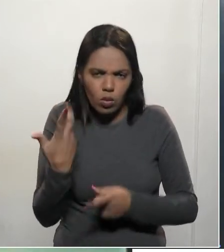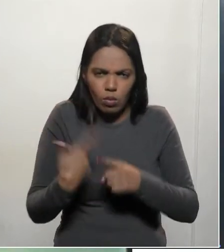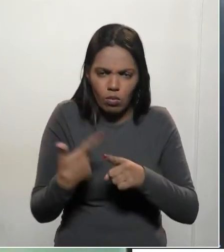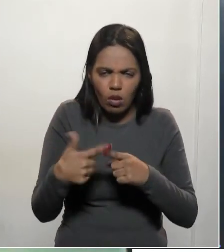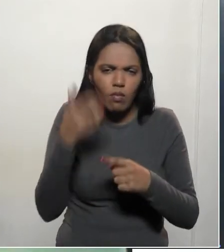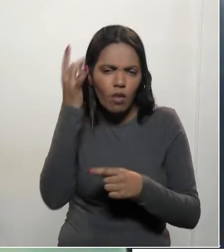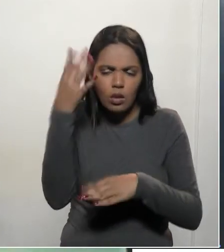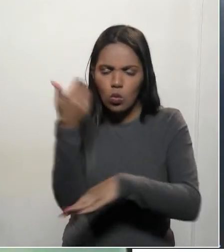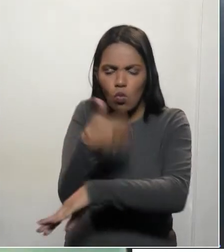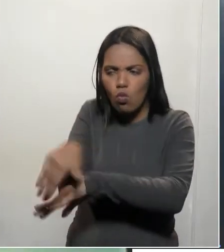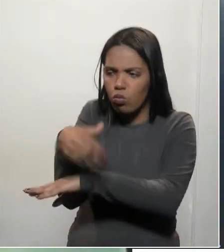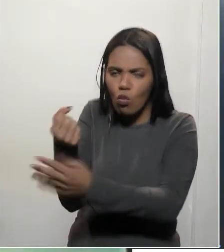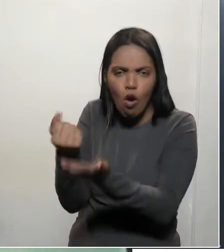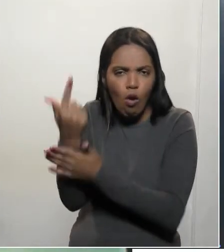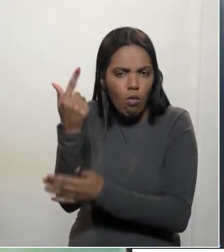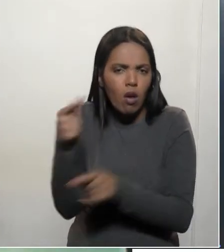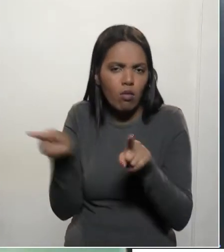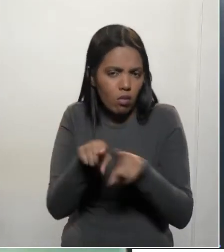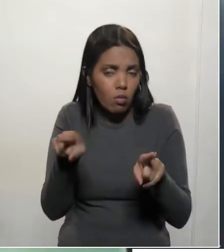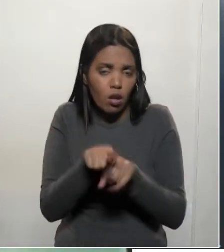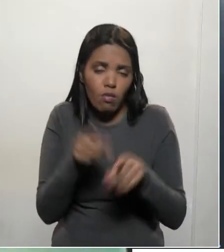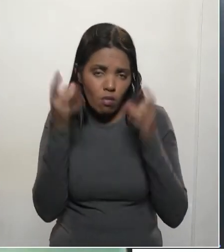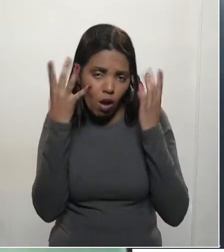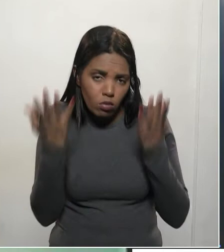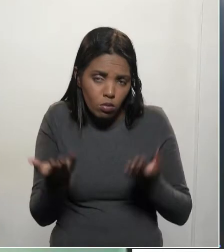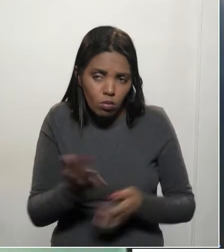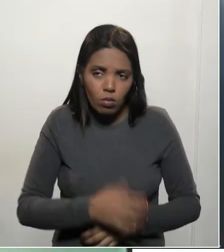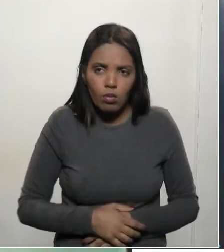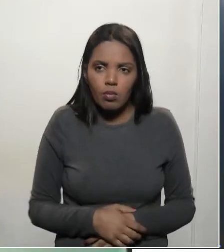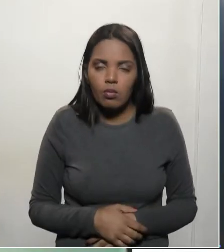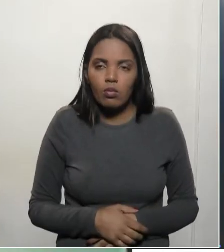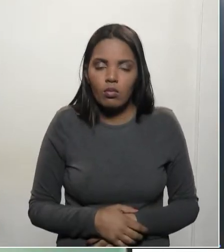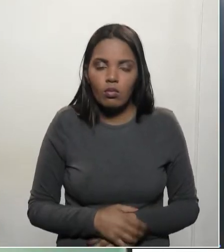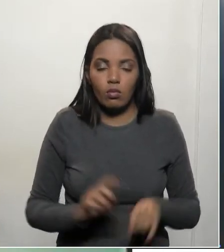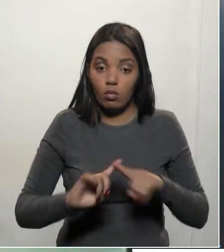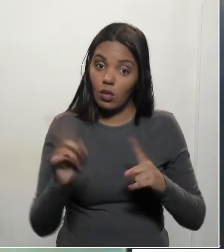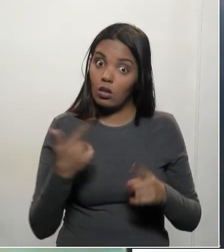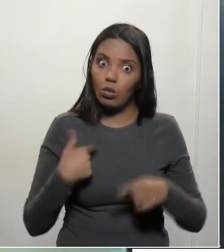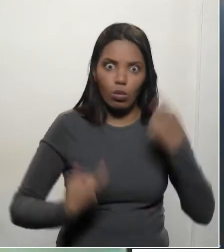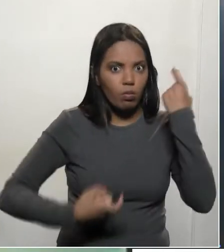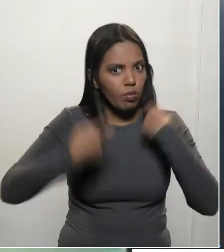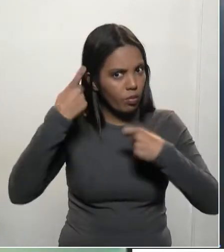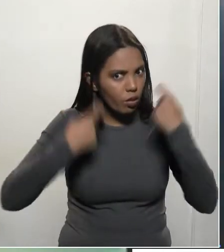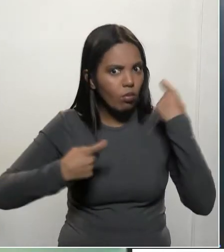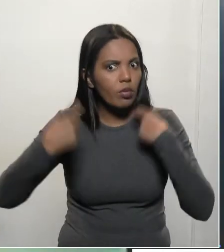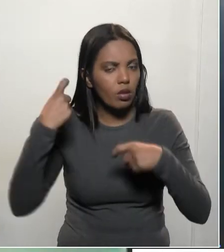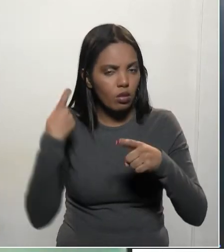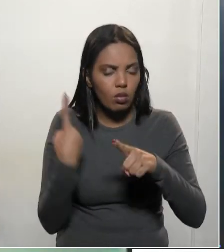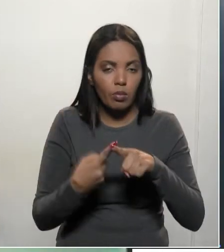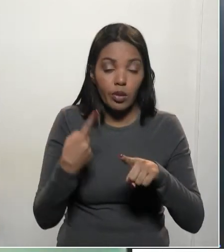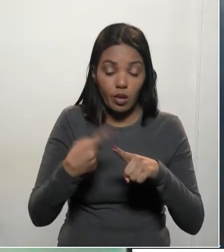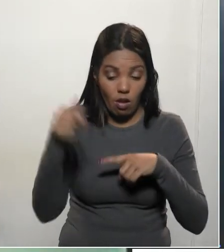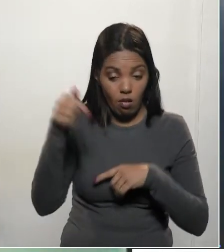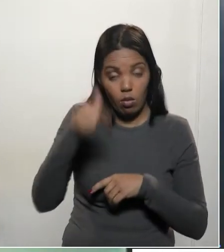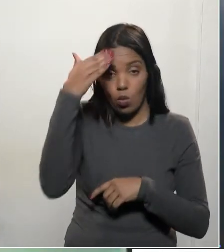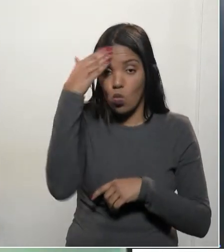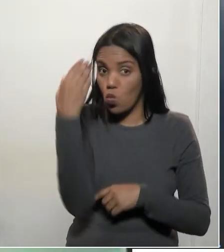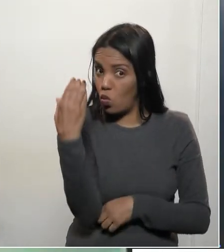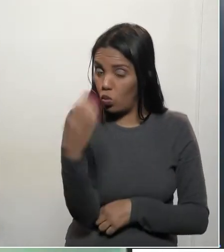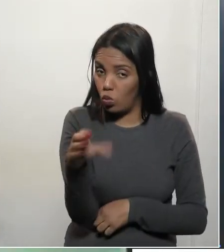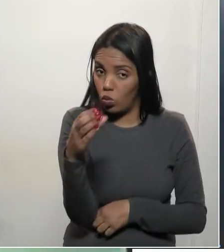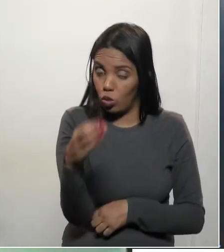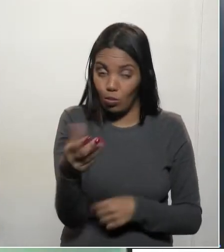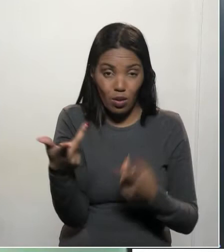adquirir e até para preencher e estacionar. Essa é uma preocupação grande, além de que em Curitiba, como